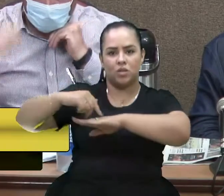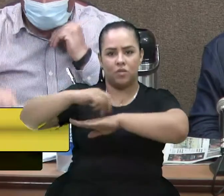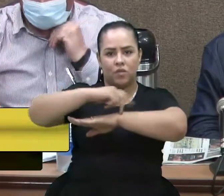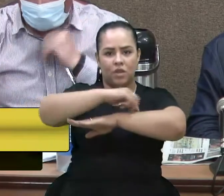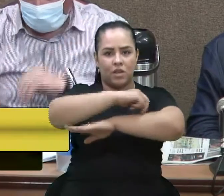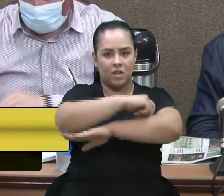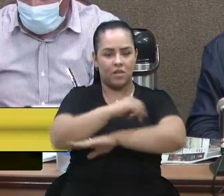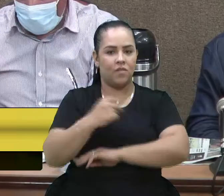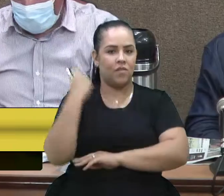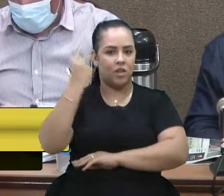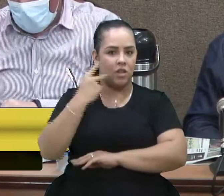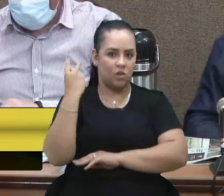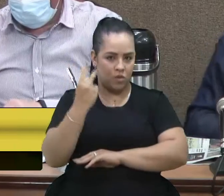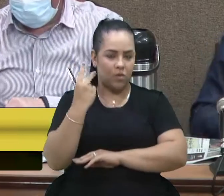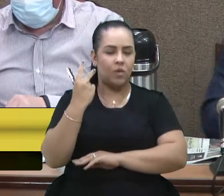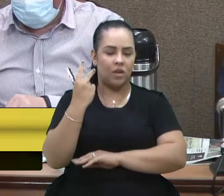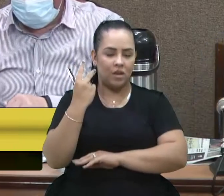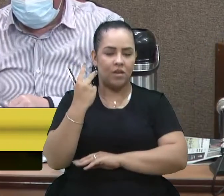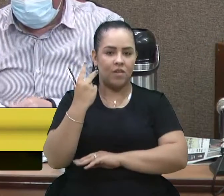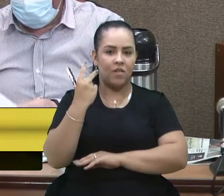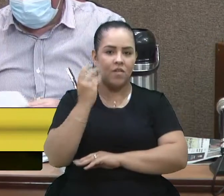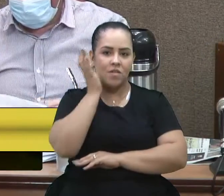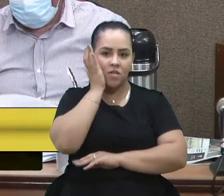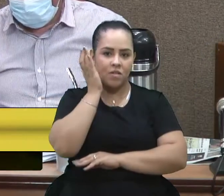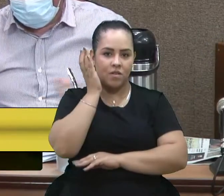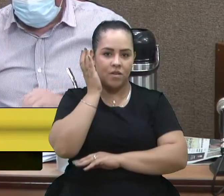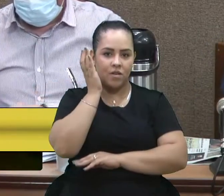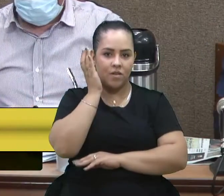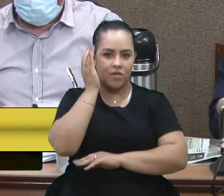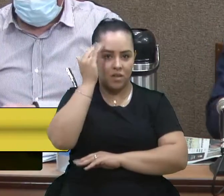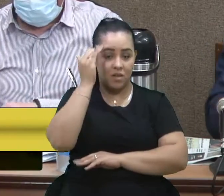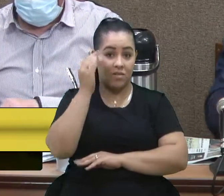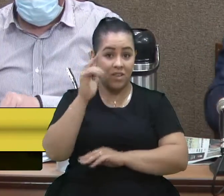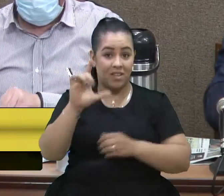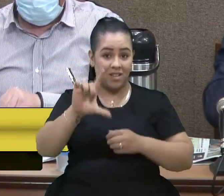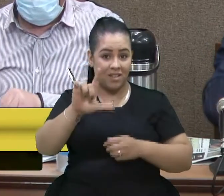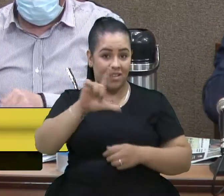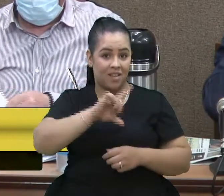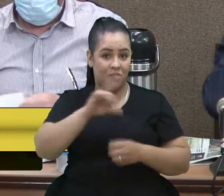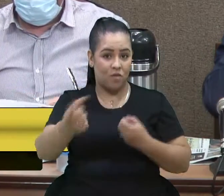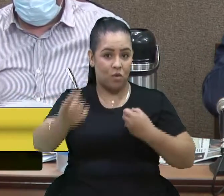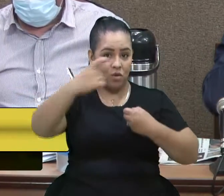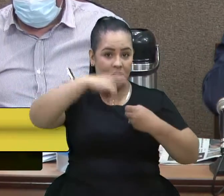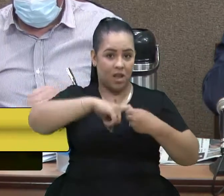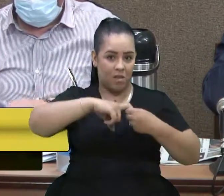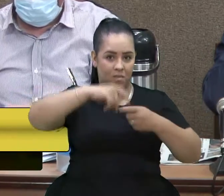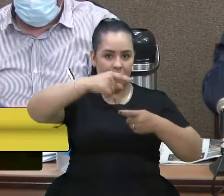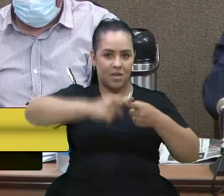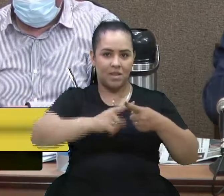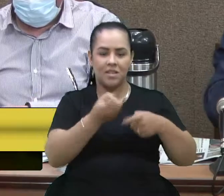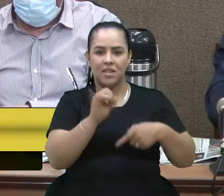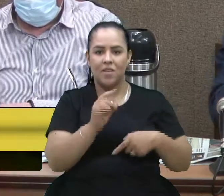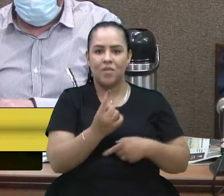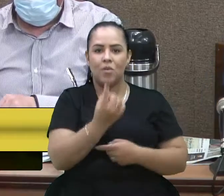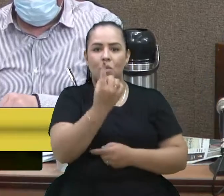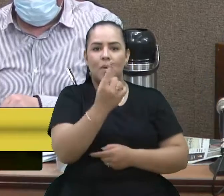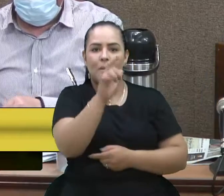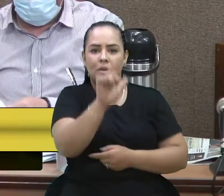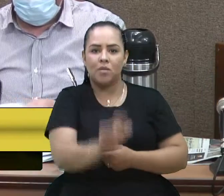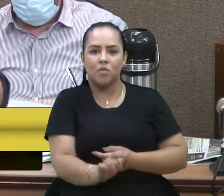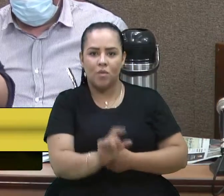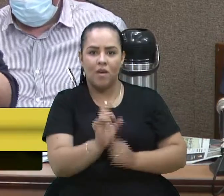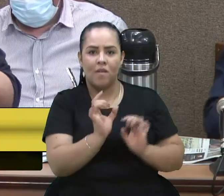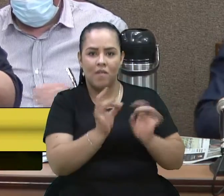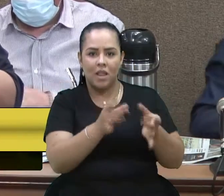só num desfile aqui, que vai voltar para a praça, aonde, se eu ver uma pessoa vendendo um picolé, já estou